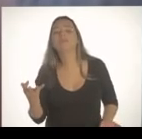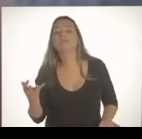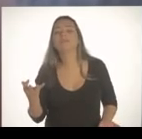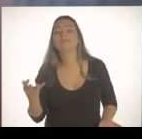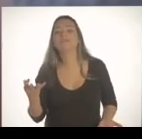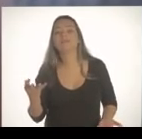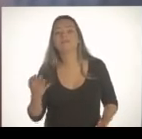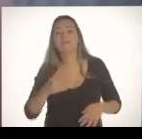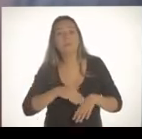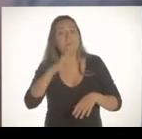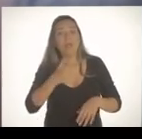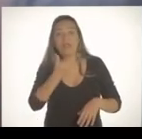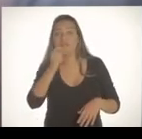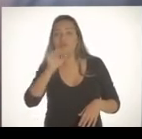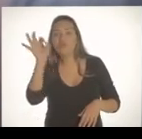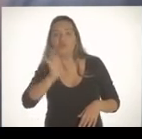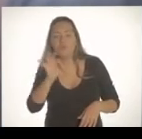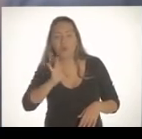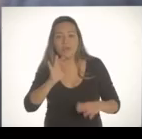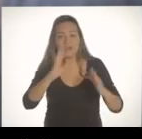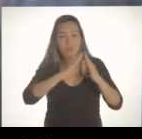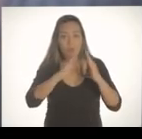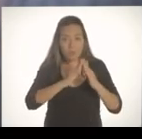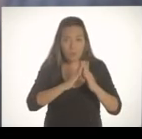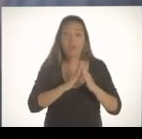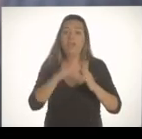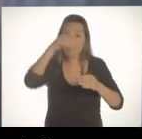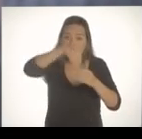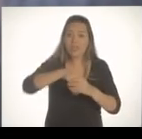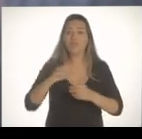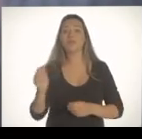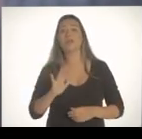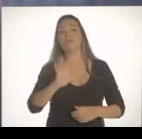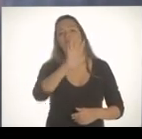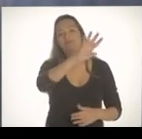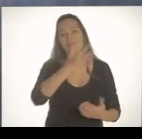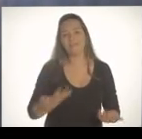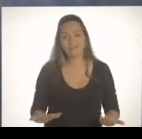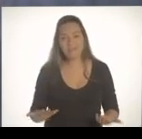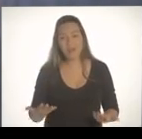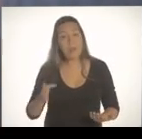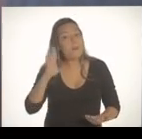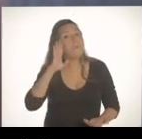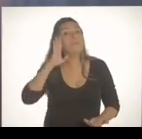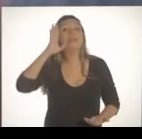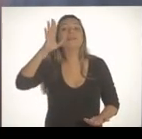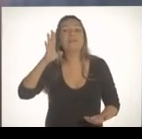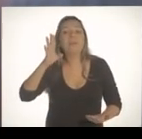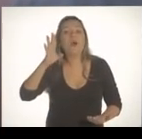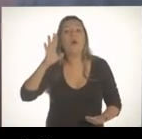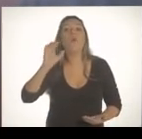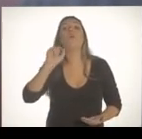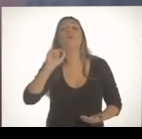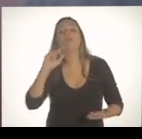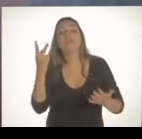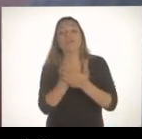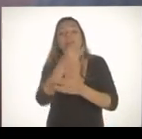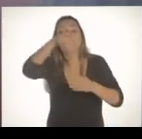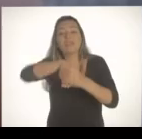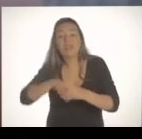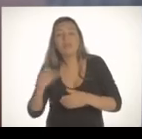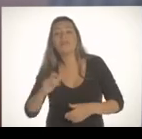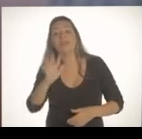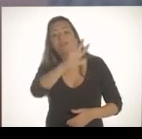favelas tem na cidade do Rio de Janeiro hoje? Trocento. Mais de 20%, mais de 20% dos moradores da cidade do Rio moram nas favelas.